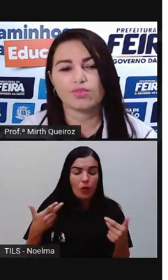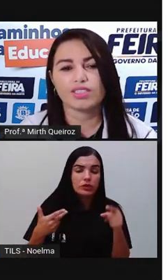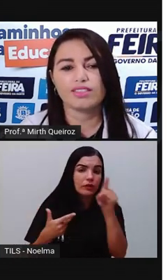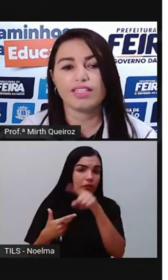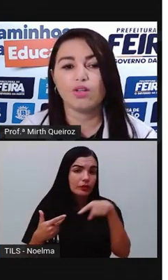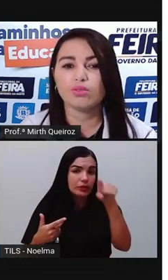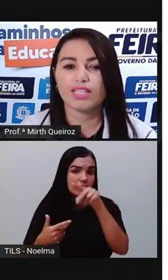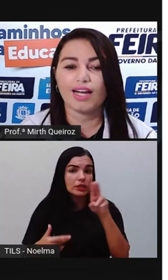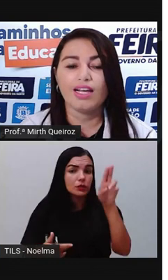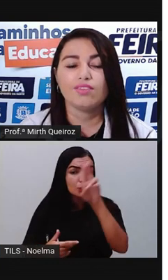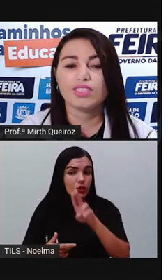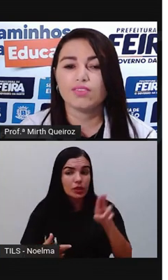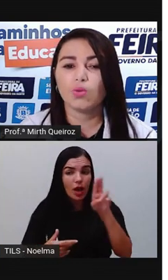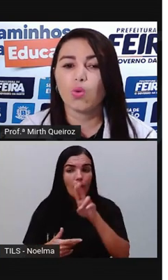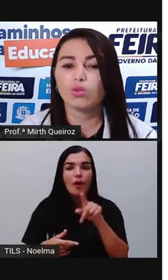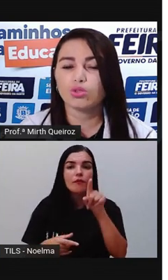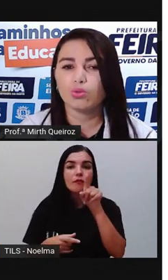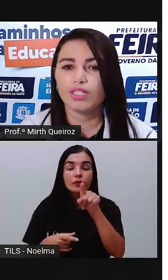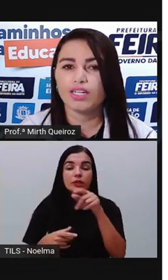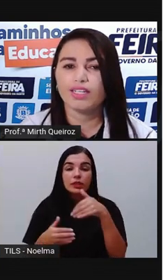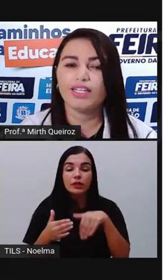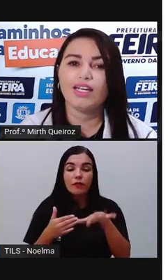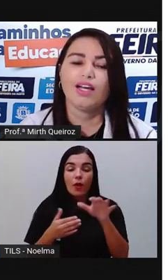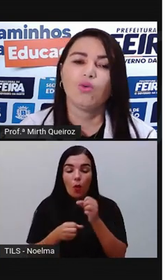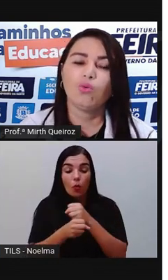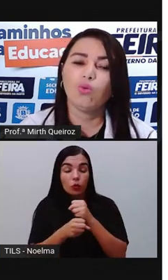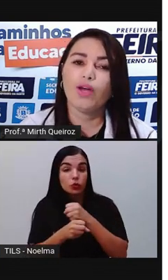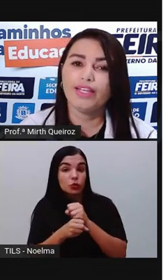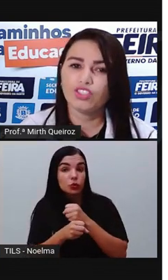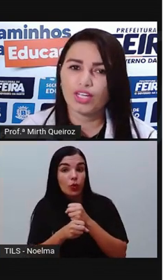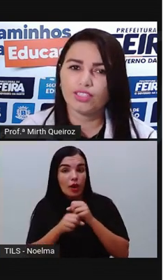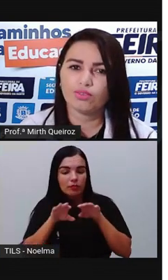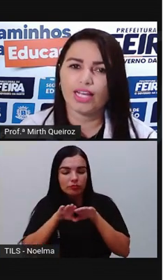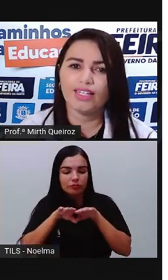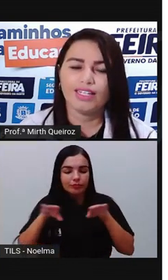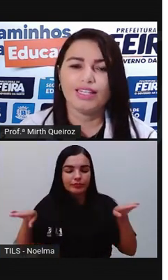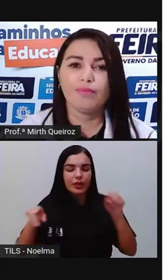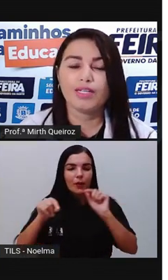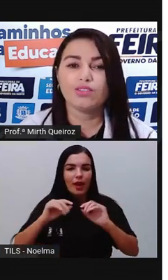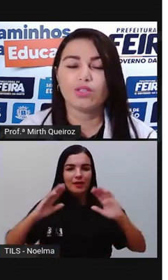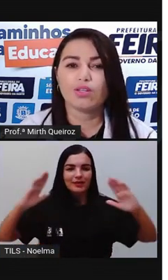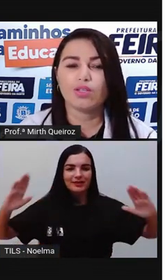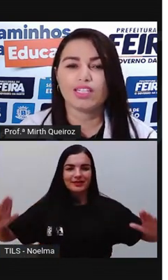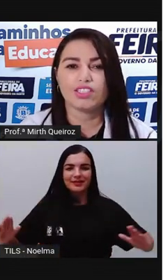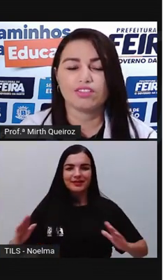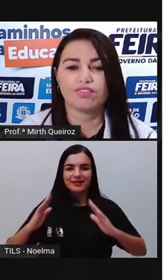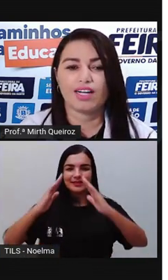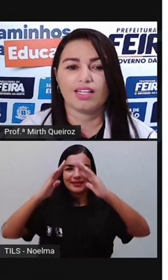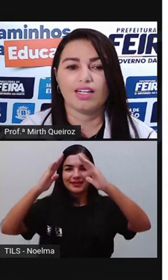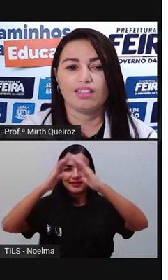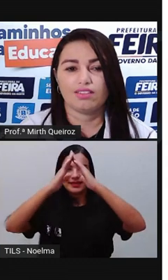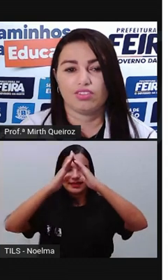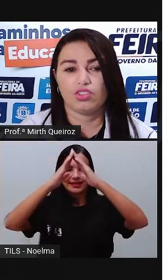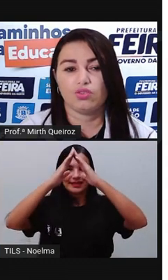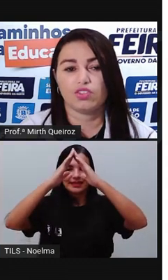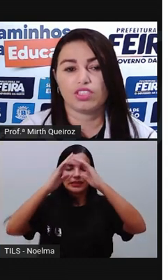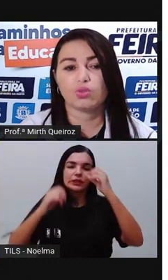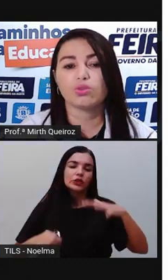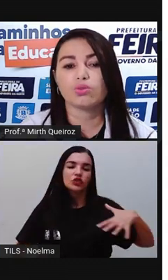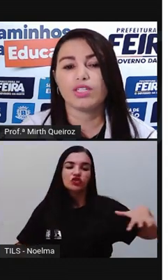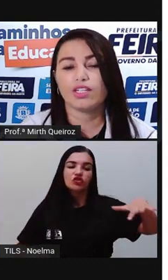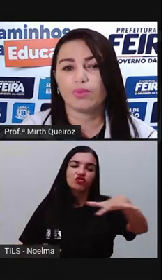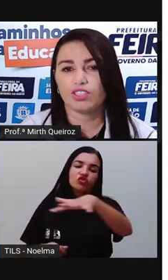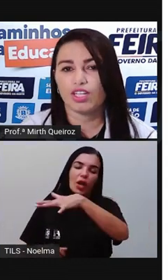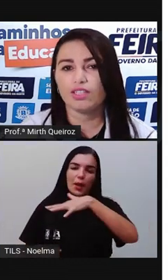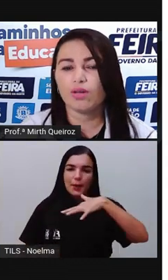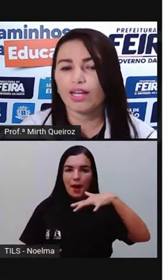materiais vocês irão usar, vocês vão construir aí o engenho, né? Lembrando que quando a gente fala de vocês